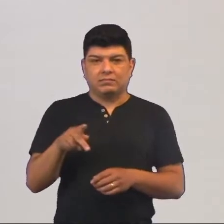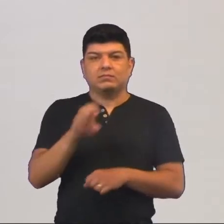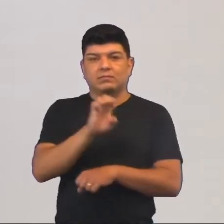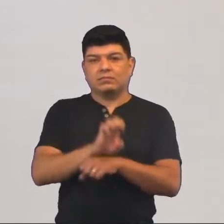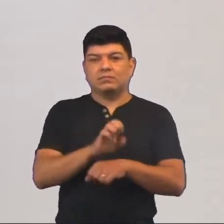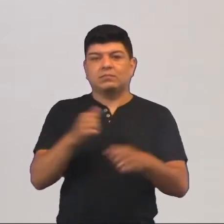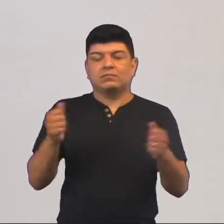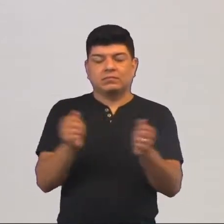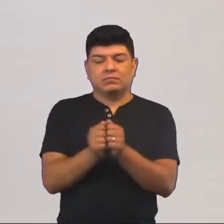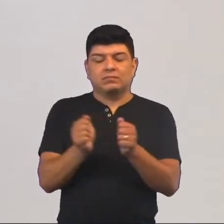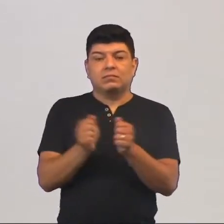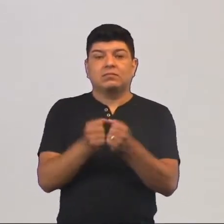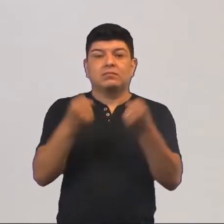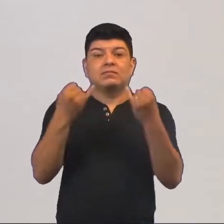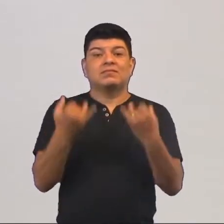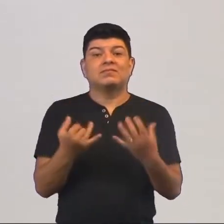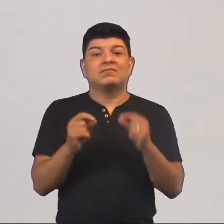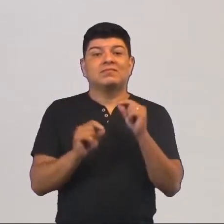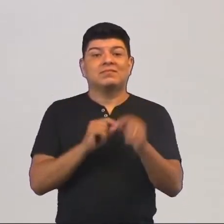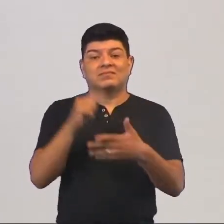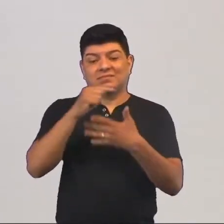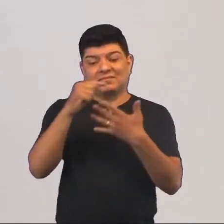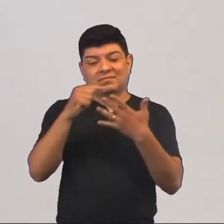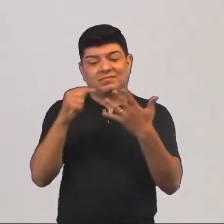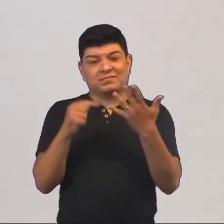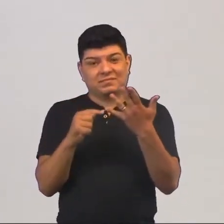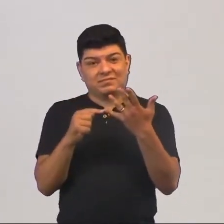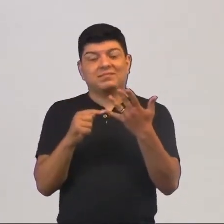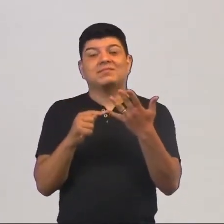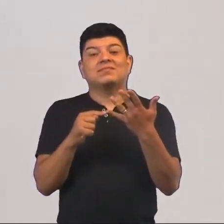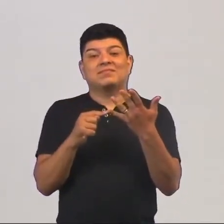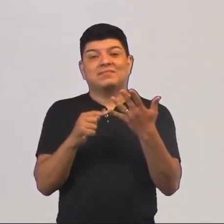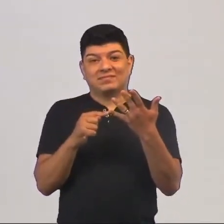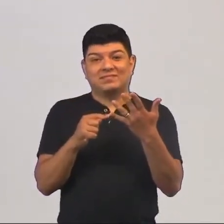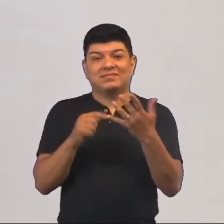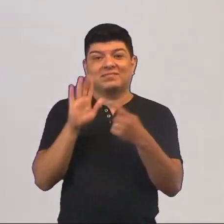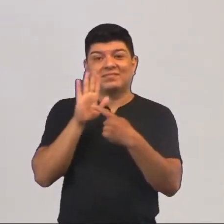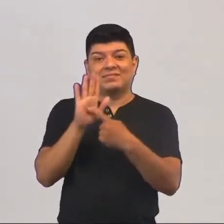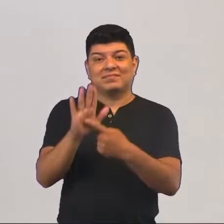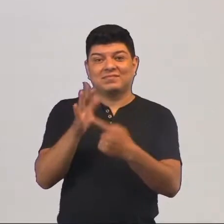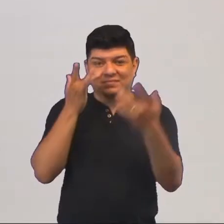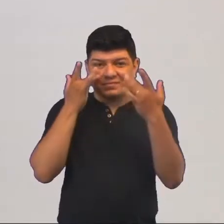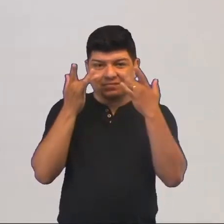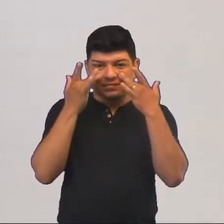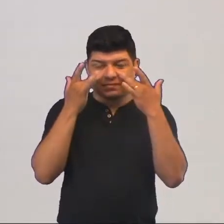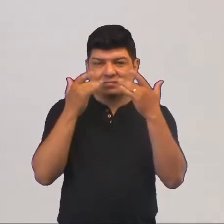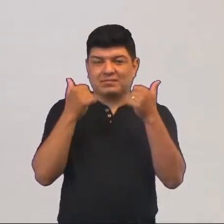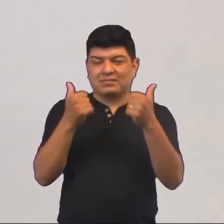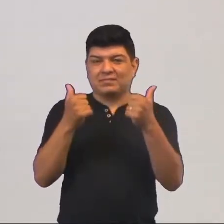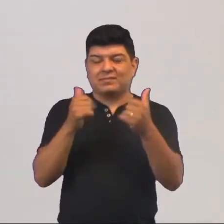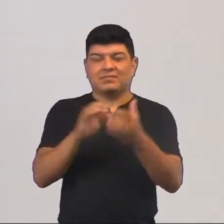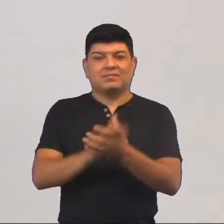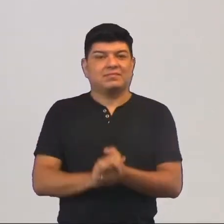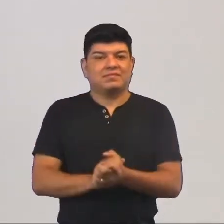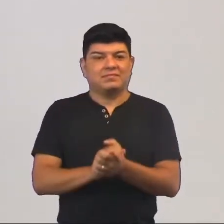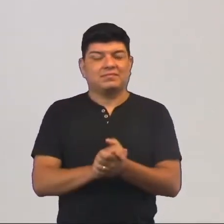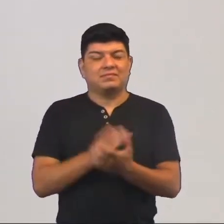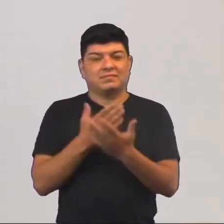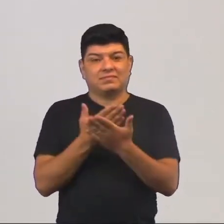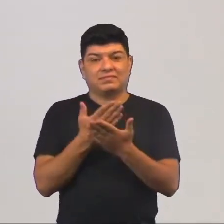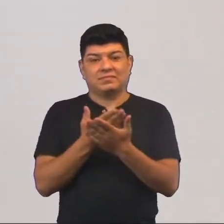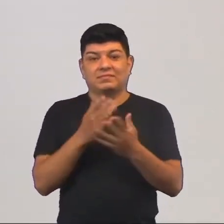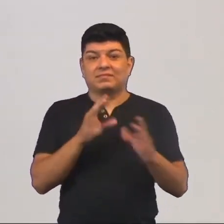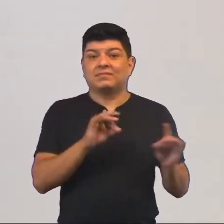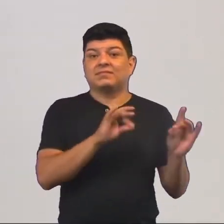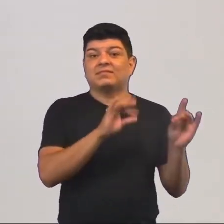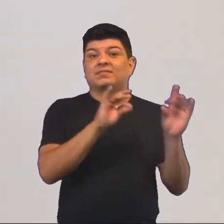estaremos aqui juntos para falar um pouco sobre os elementos da cena teatral. Essa aula que é